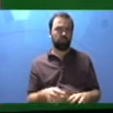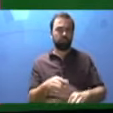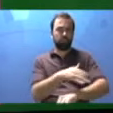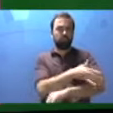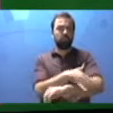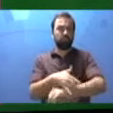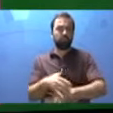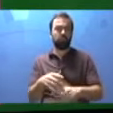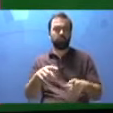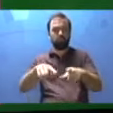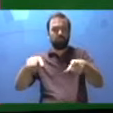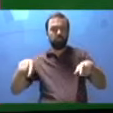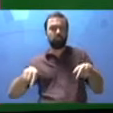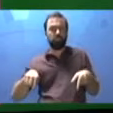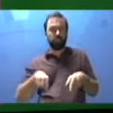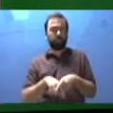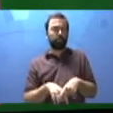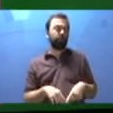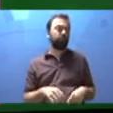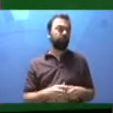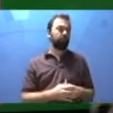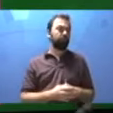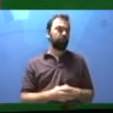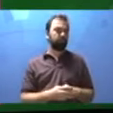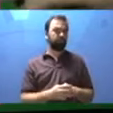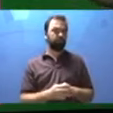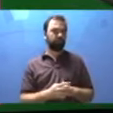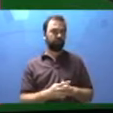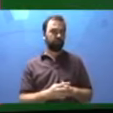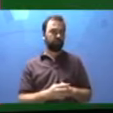tem os quarteirões, as ruas. Presta atenção.